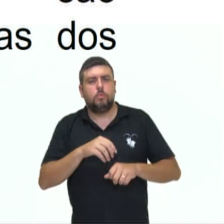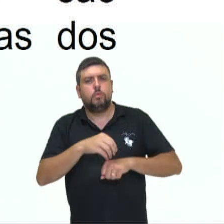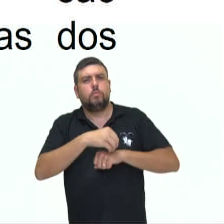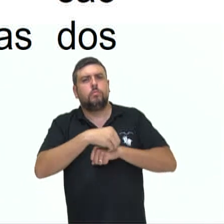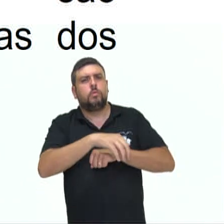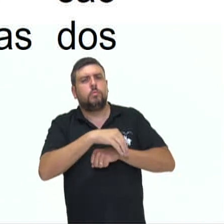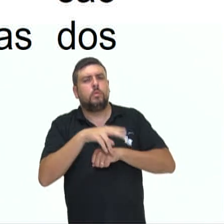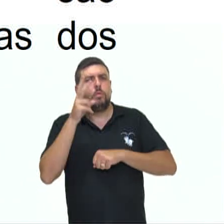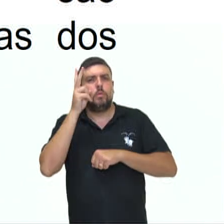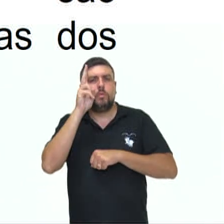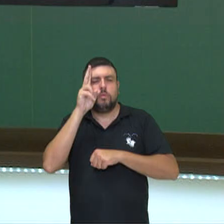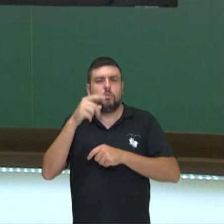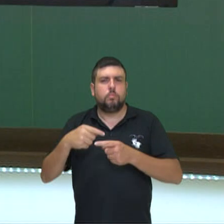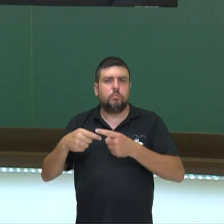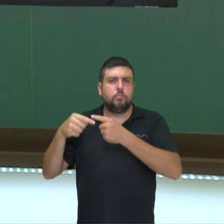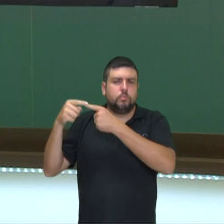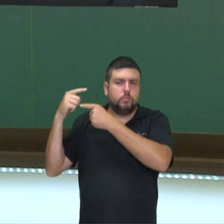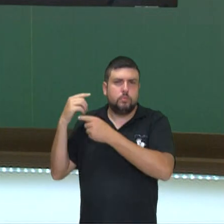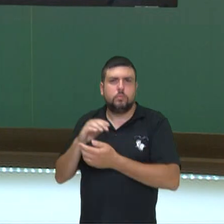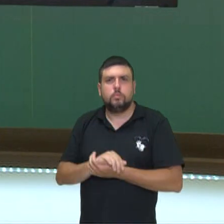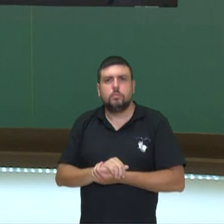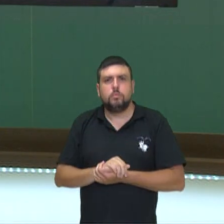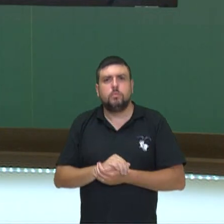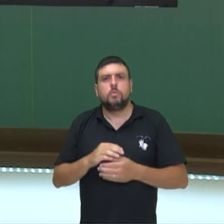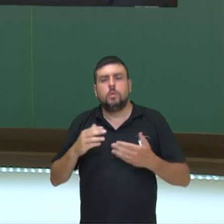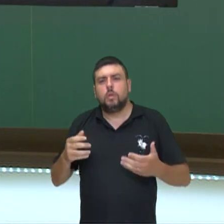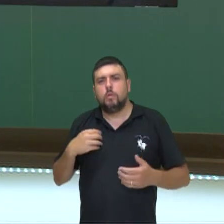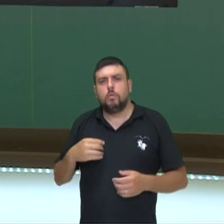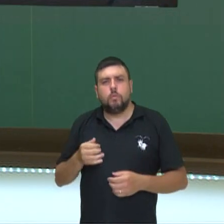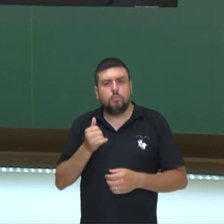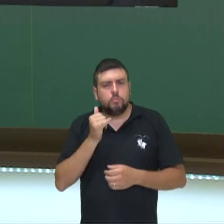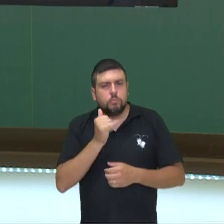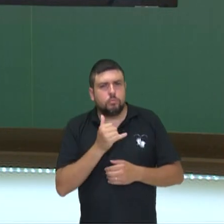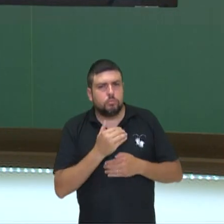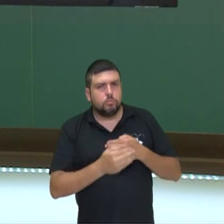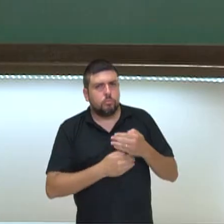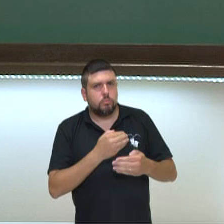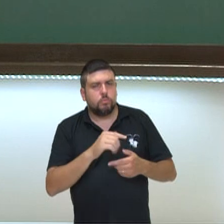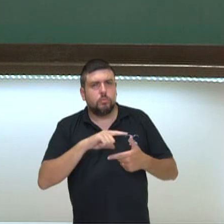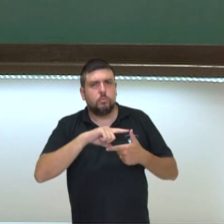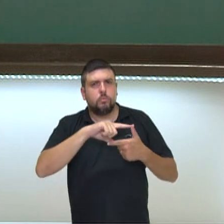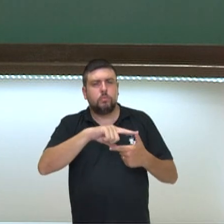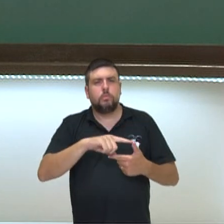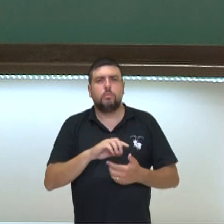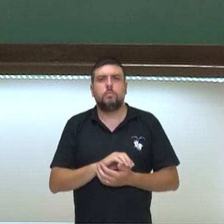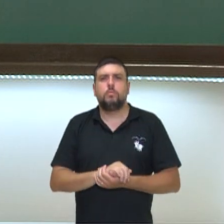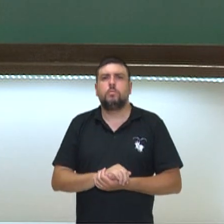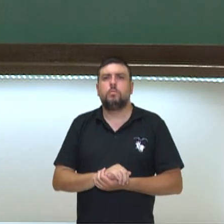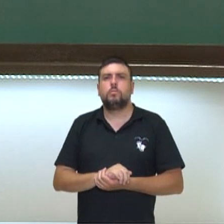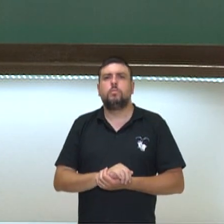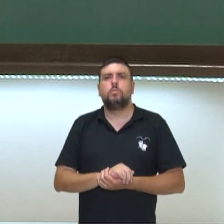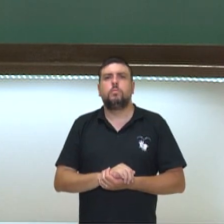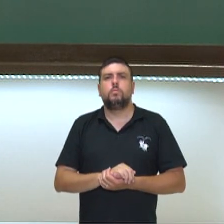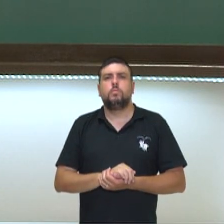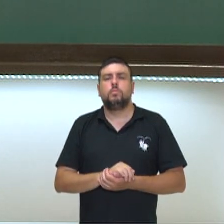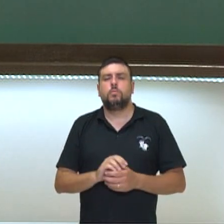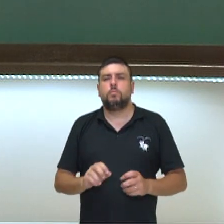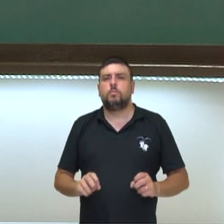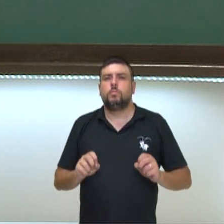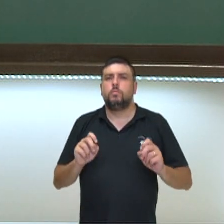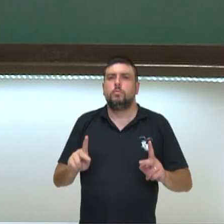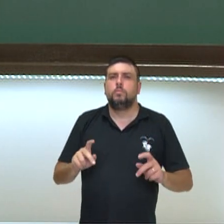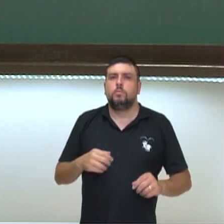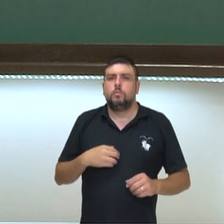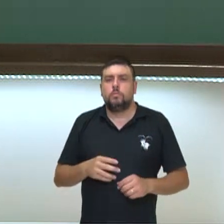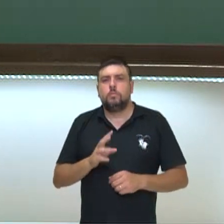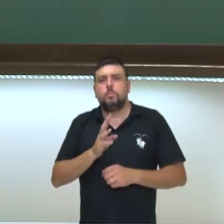antepassados e aí perpetuam a sua tradição. Vamos conhecer uma história agora? Essa história está